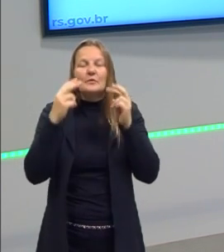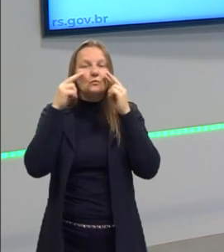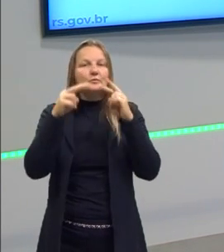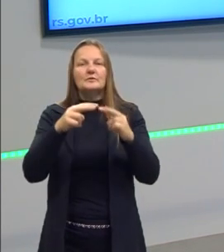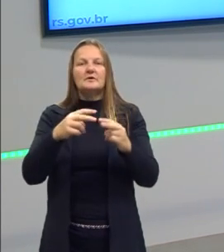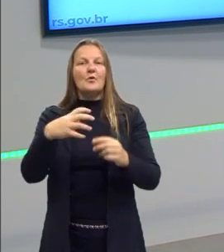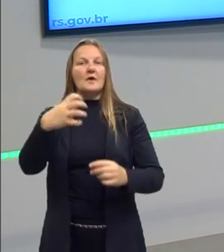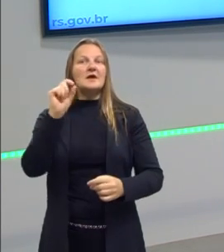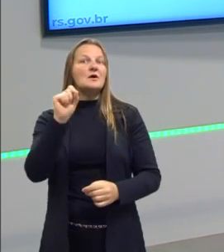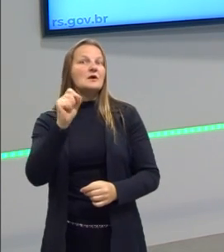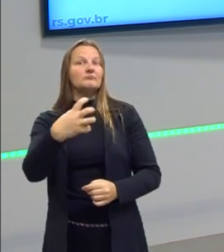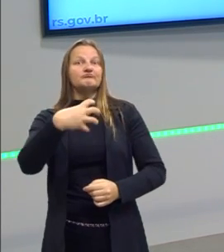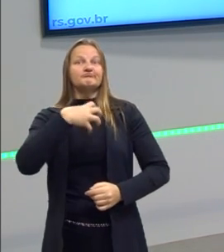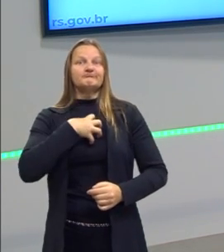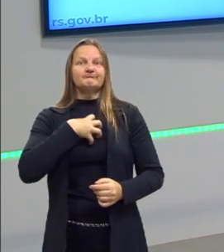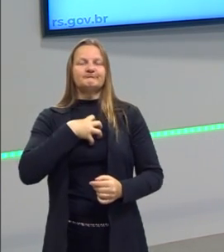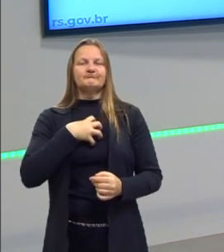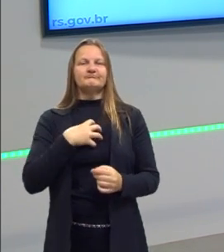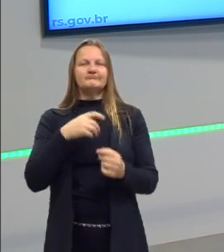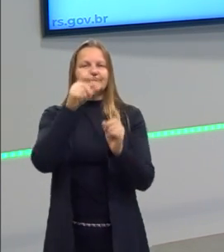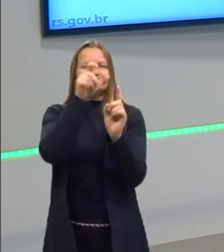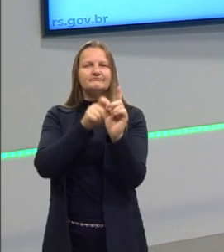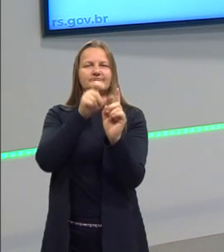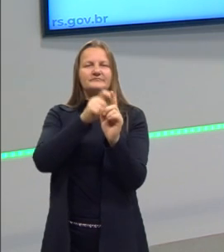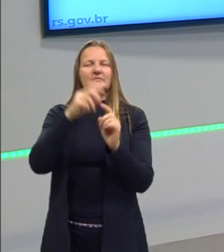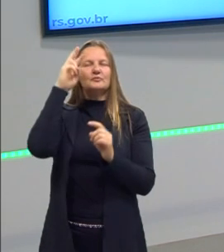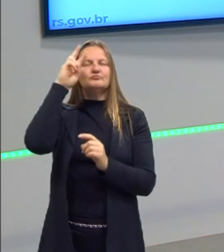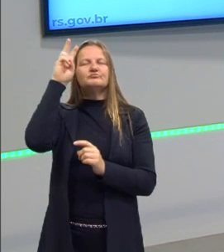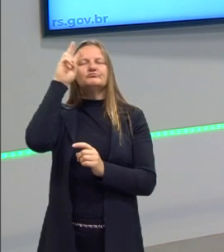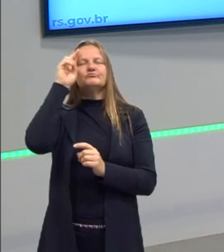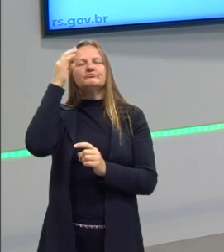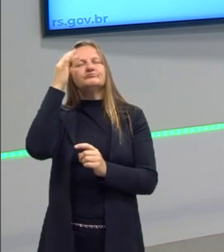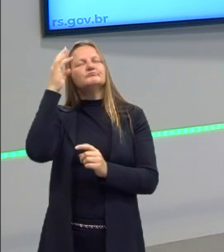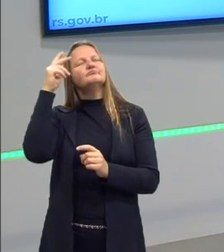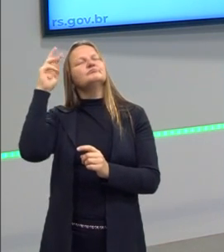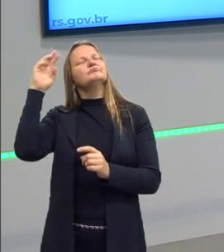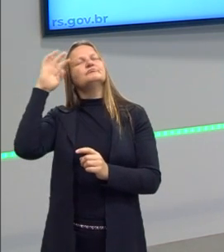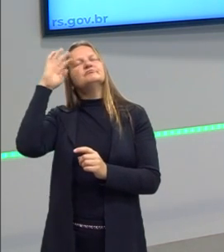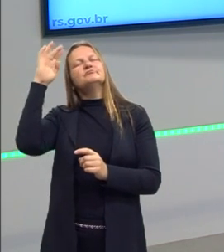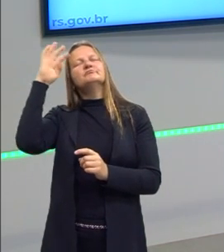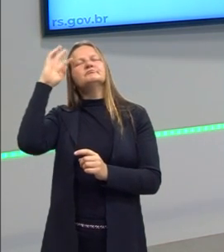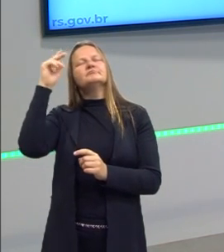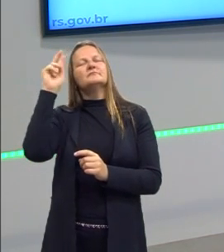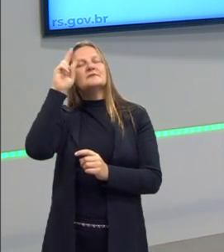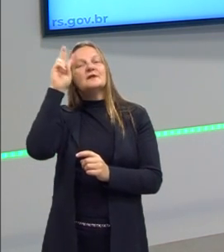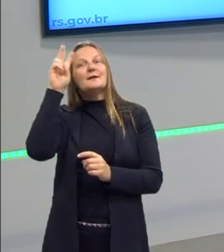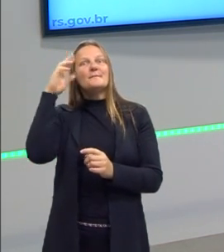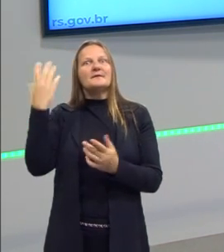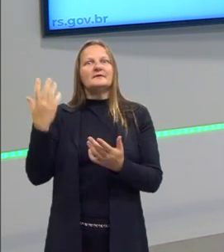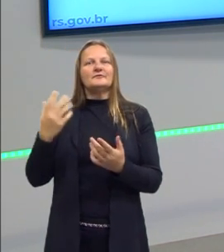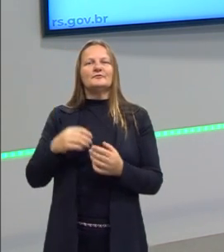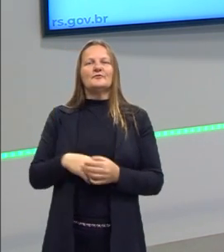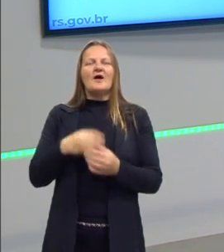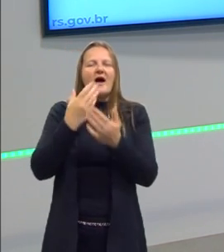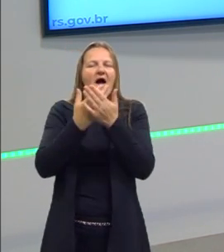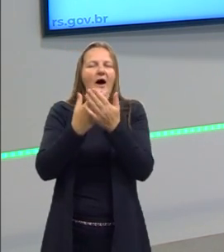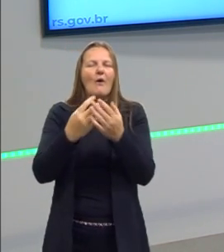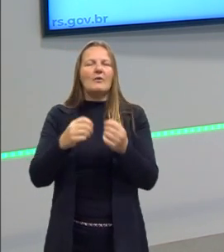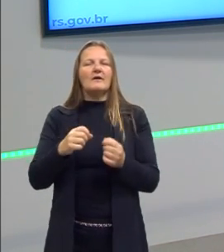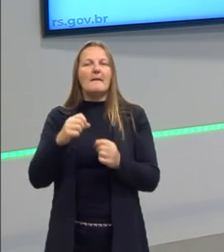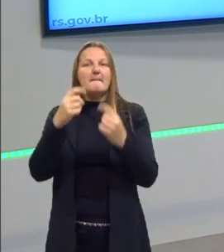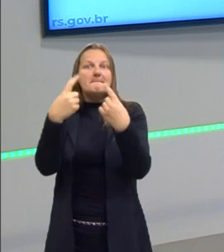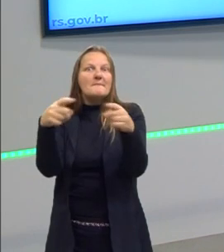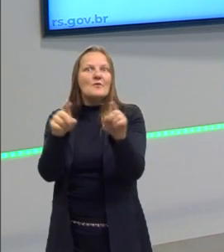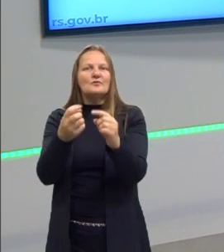pessoalmente, nós vermos presencialmente. Por exemplo, lembre-se de uma aula, de um show que a gente